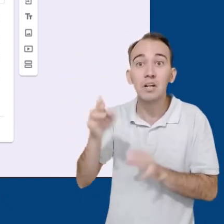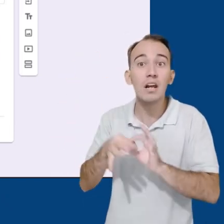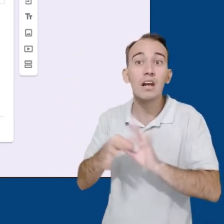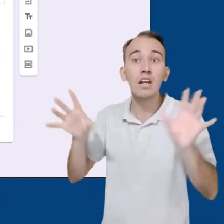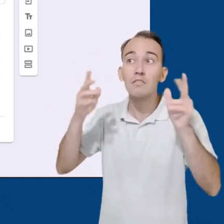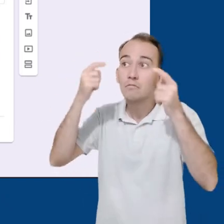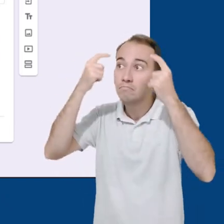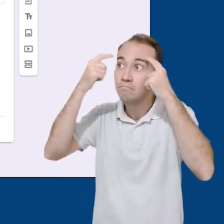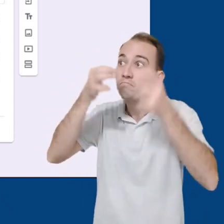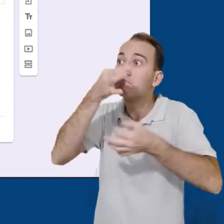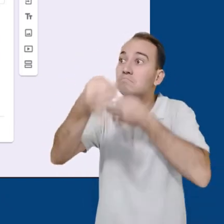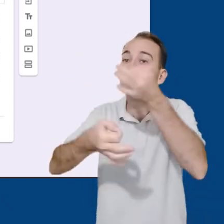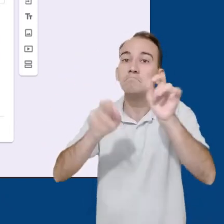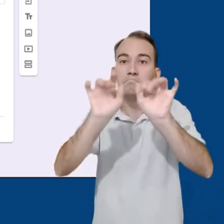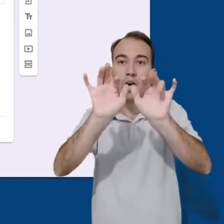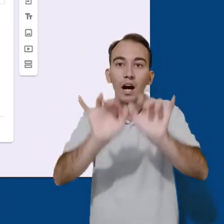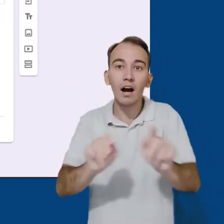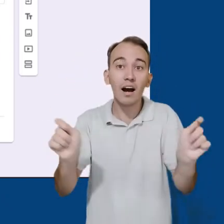esta opção.